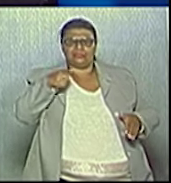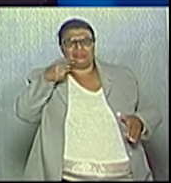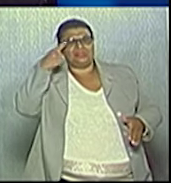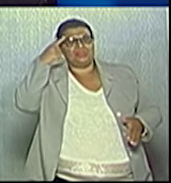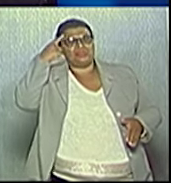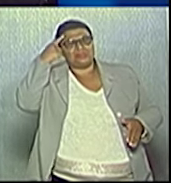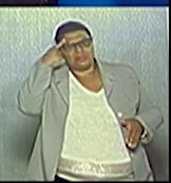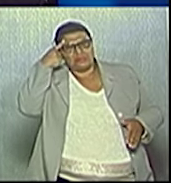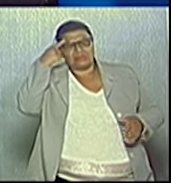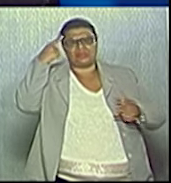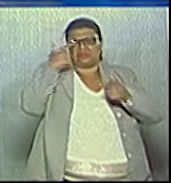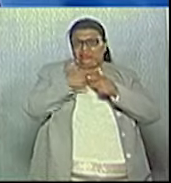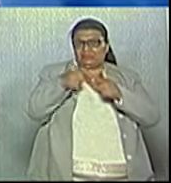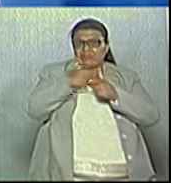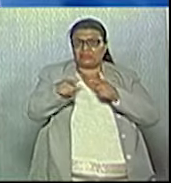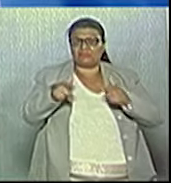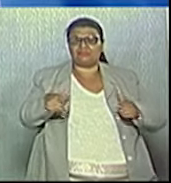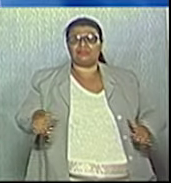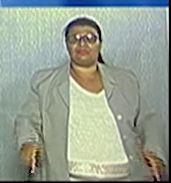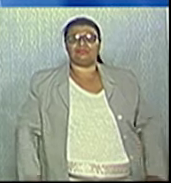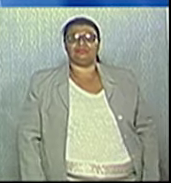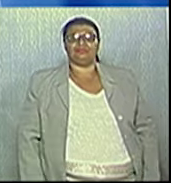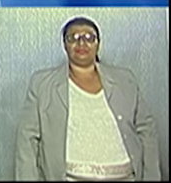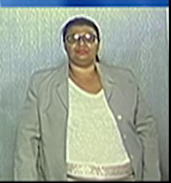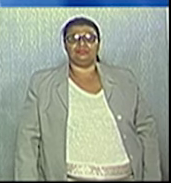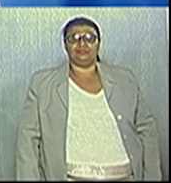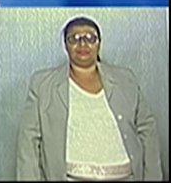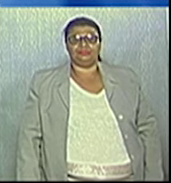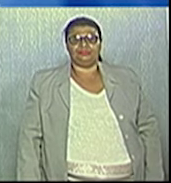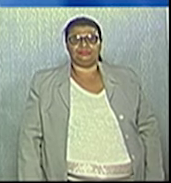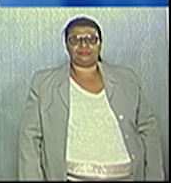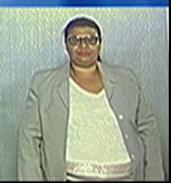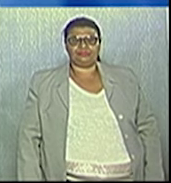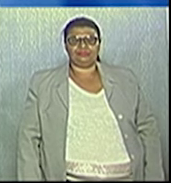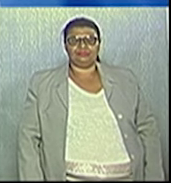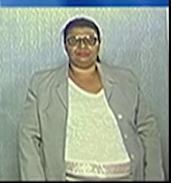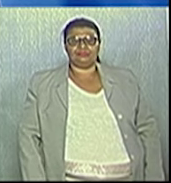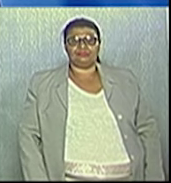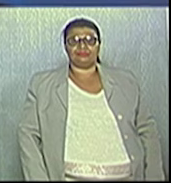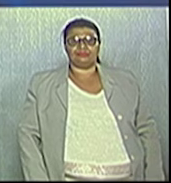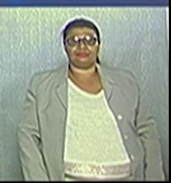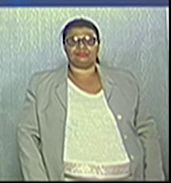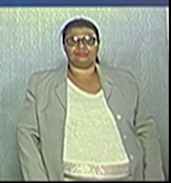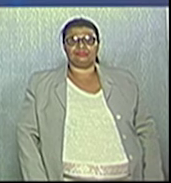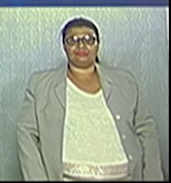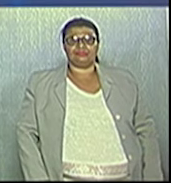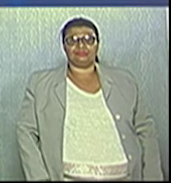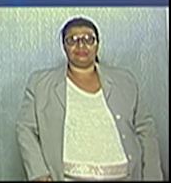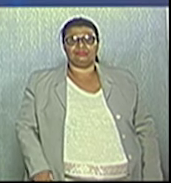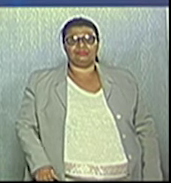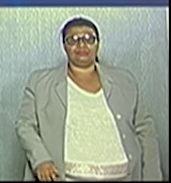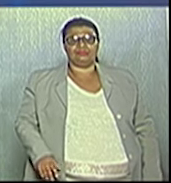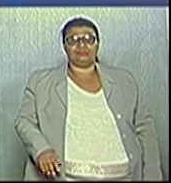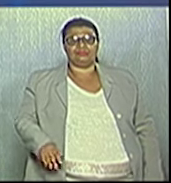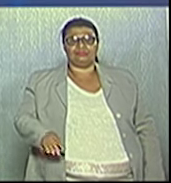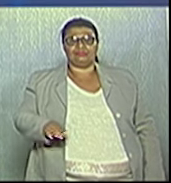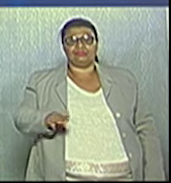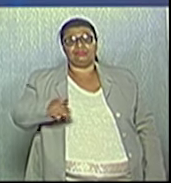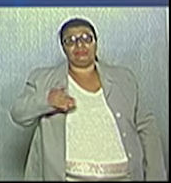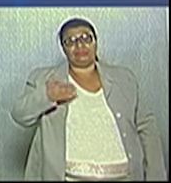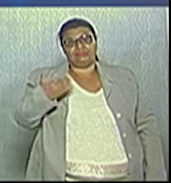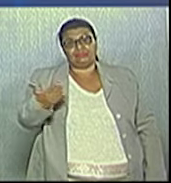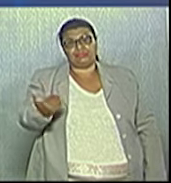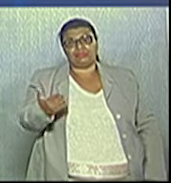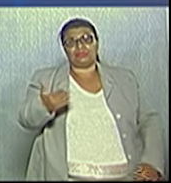destas críticas? 30 segundos para a tréplica do candidato Edinho Guedes. A partir do momento que eu fiz a